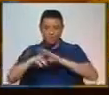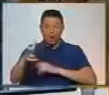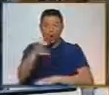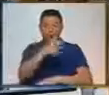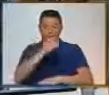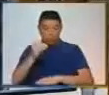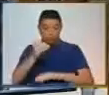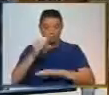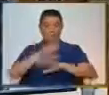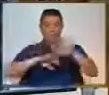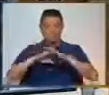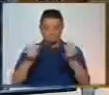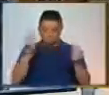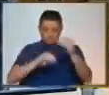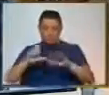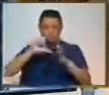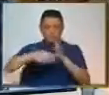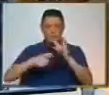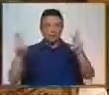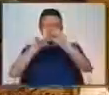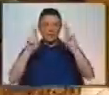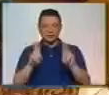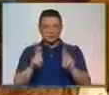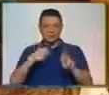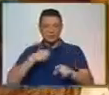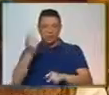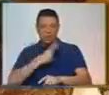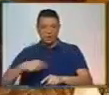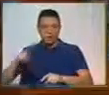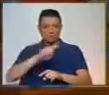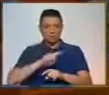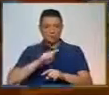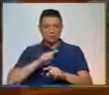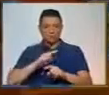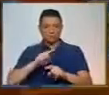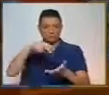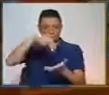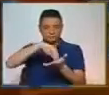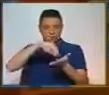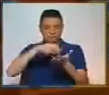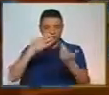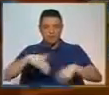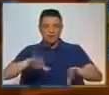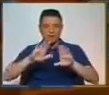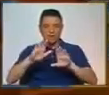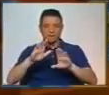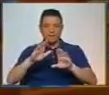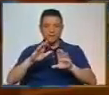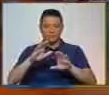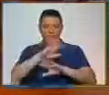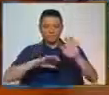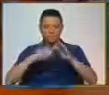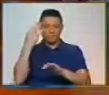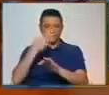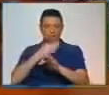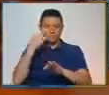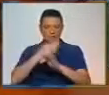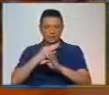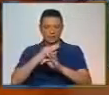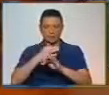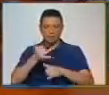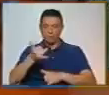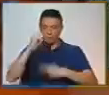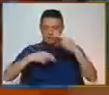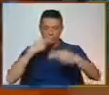pela Porcel. E voltando aos projetos internacionais, que nós não estejamos presentes, mas, como por exemplo, uma peça comemorativa que fizemos para um